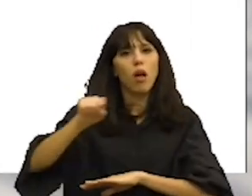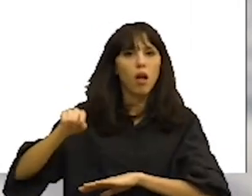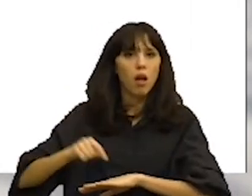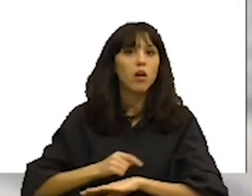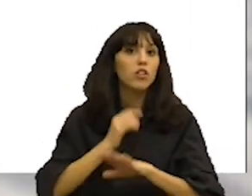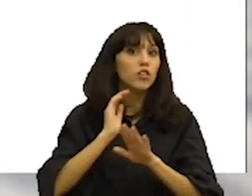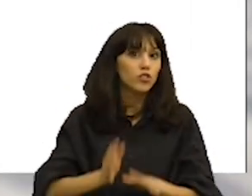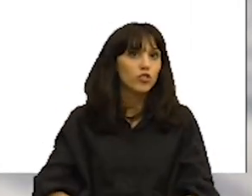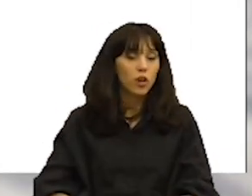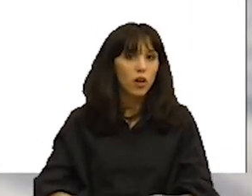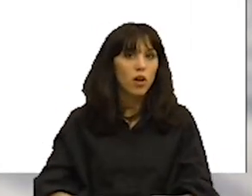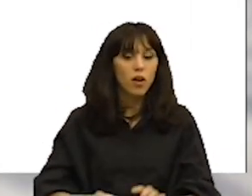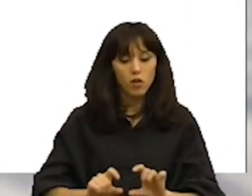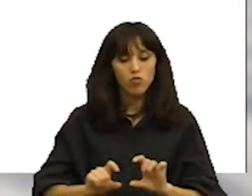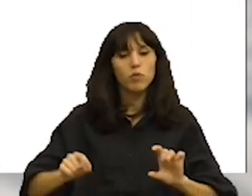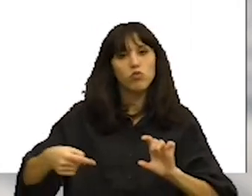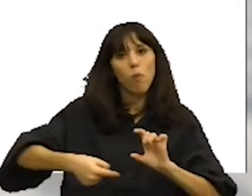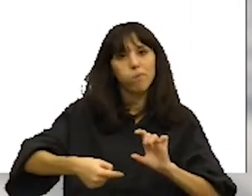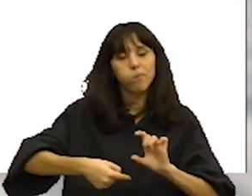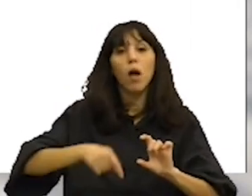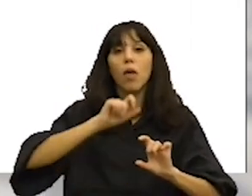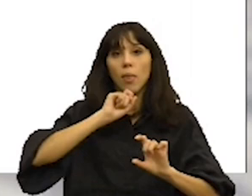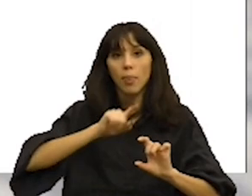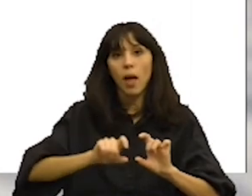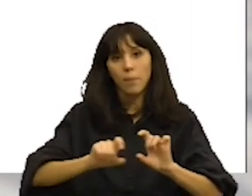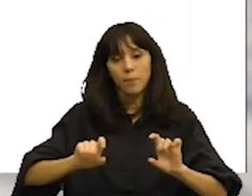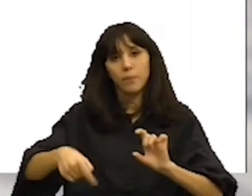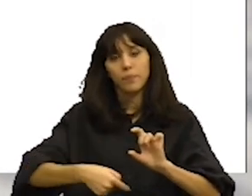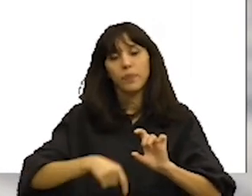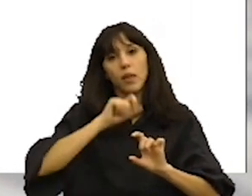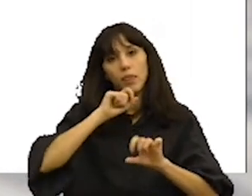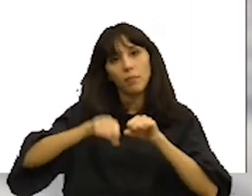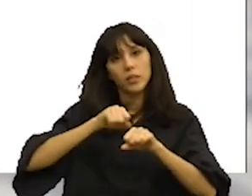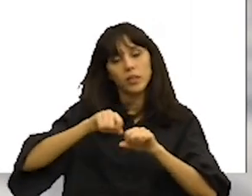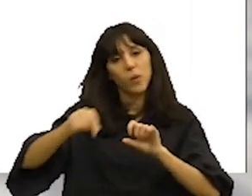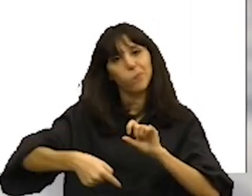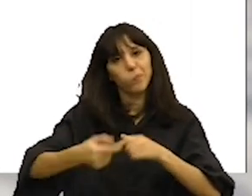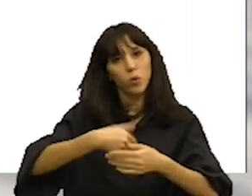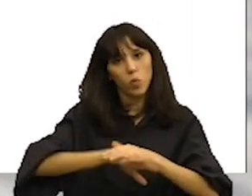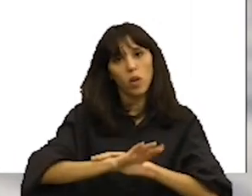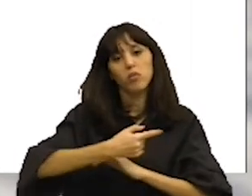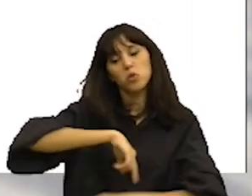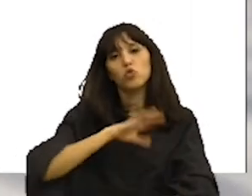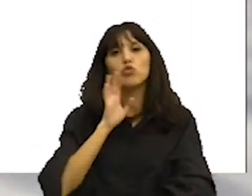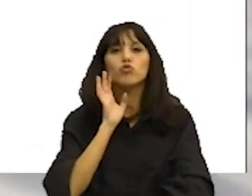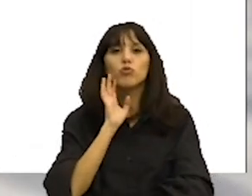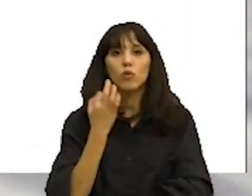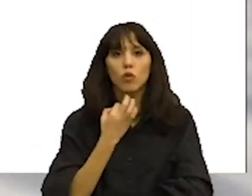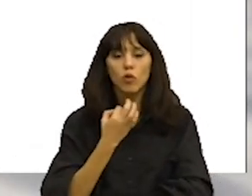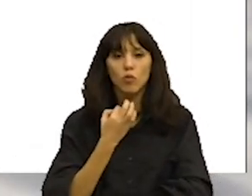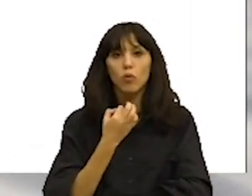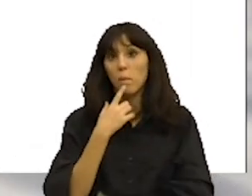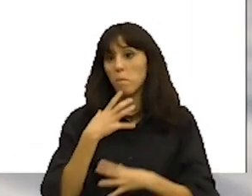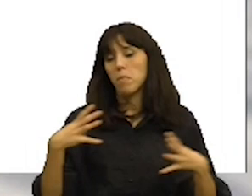inclusive, têm pisos no subsolo onde seria possível guardar estas bicicletas. Nós verificámos que a